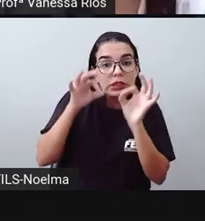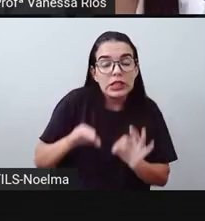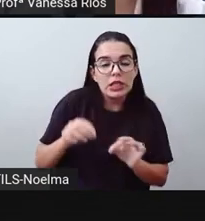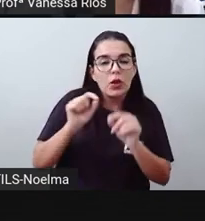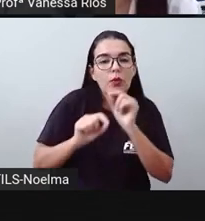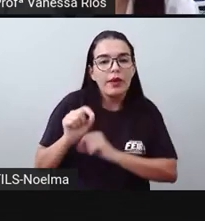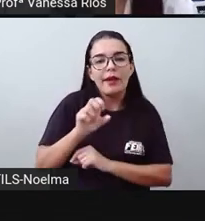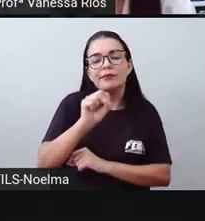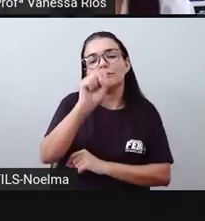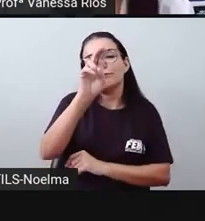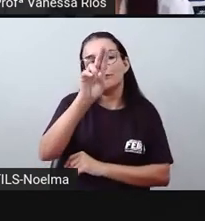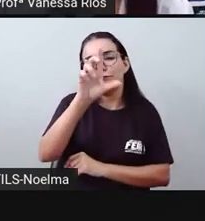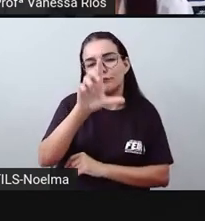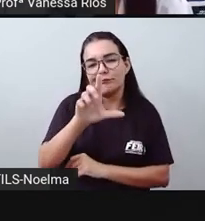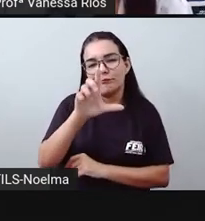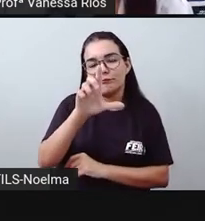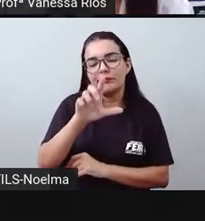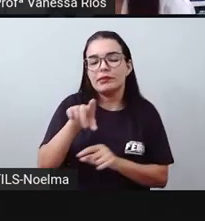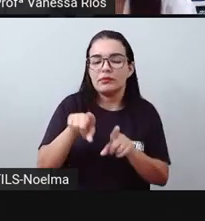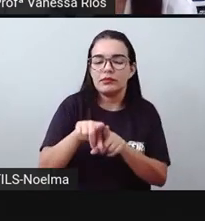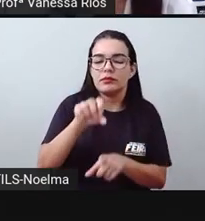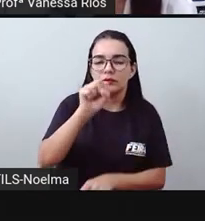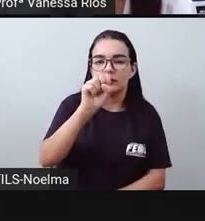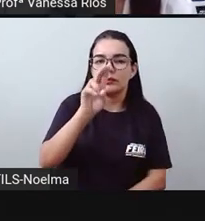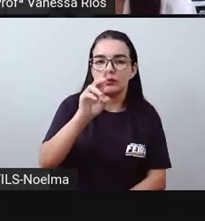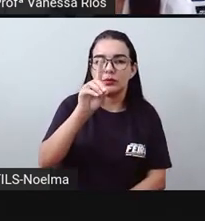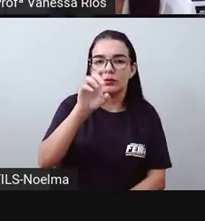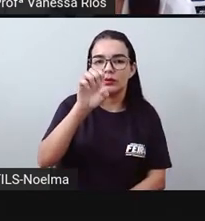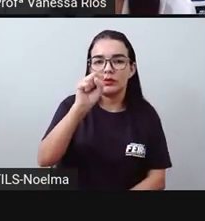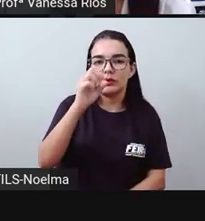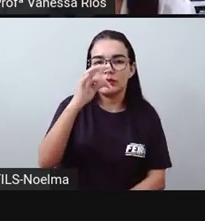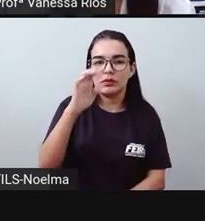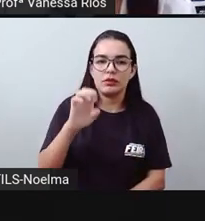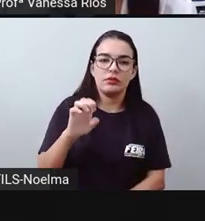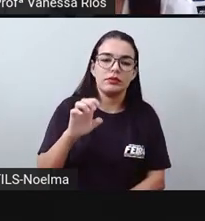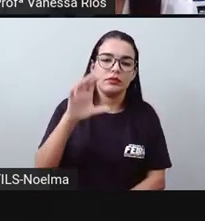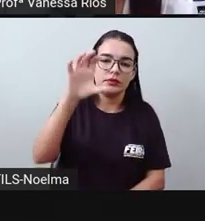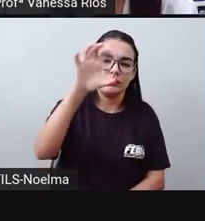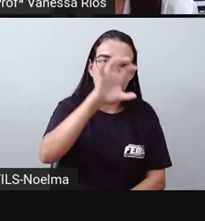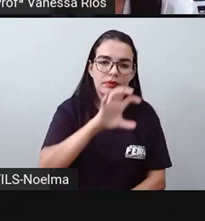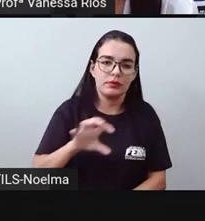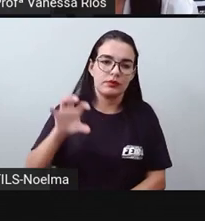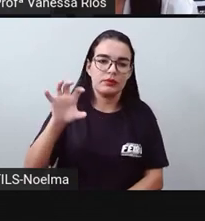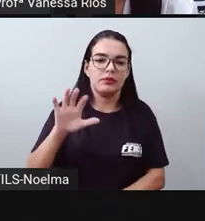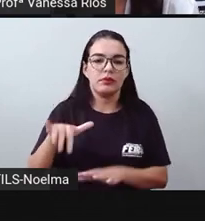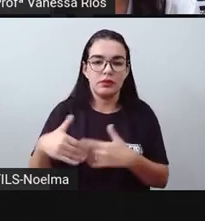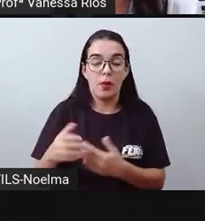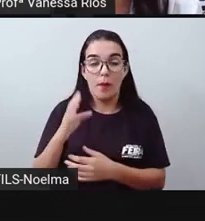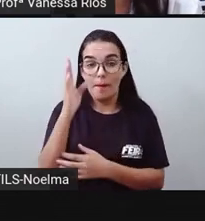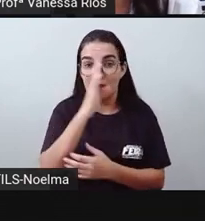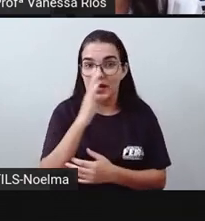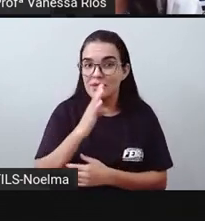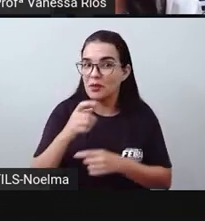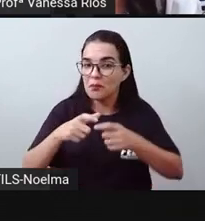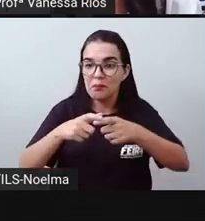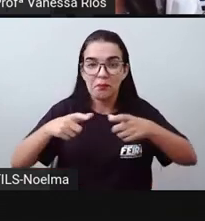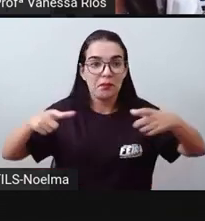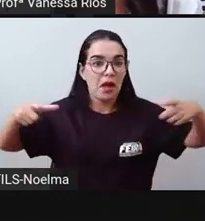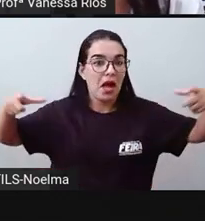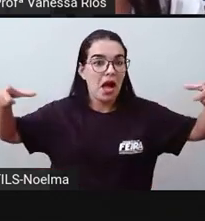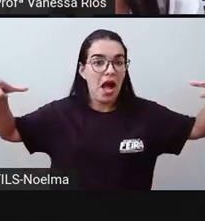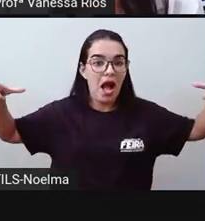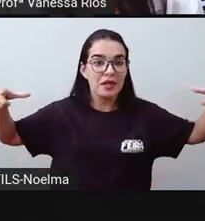justamente na região sudeste e na região sul. Então, assim, o Brasil tem extensão territorial